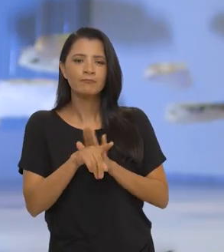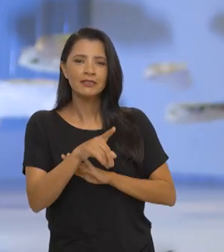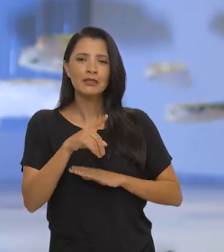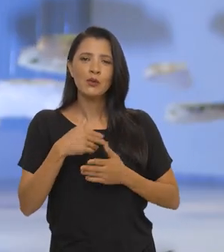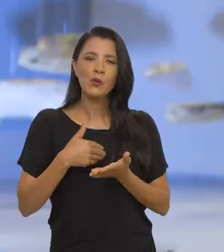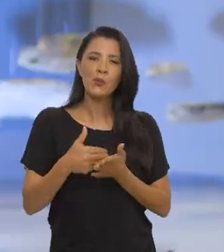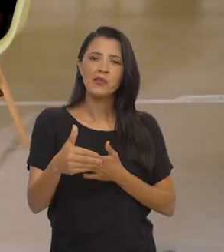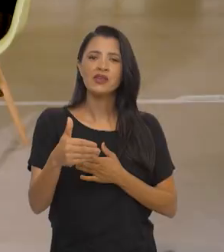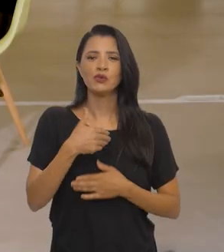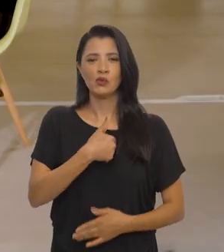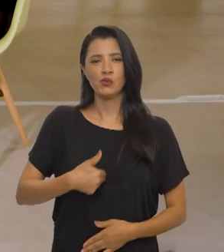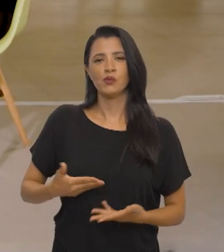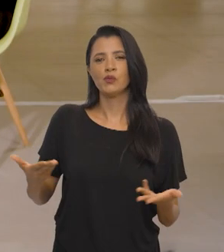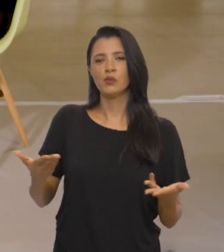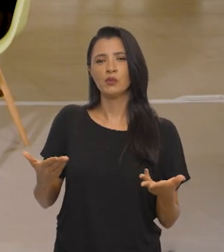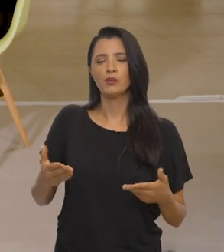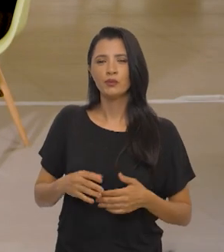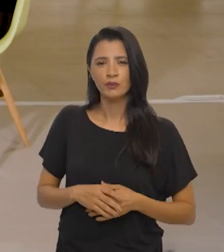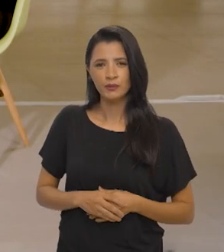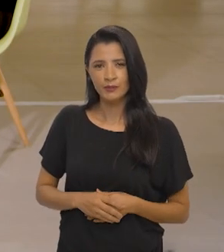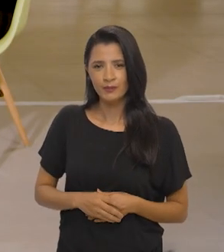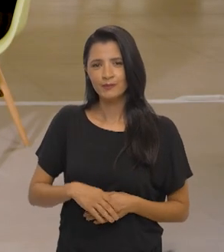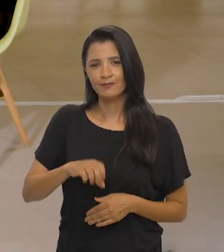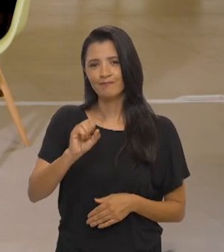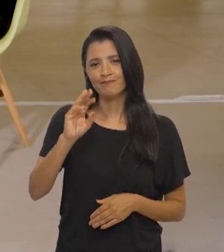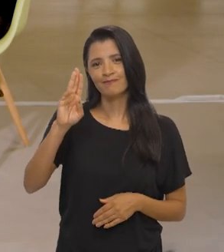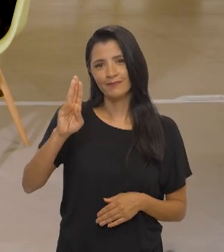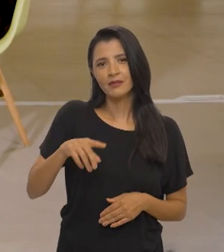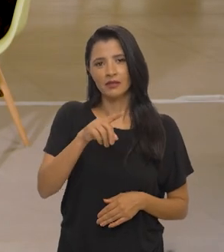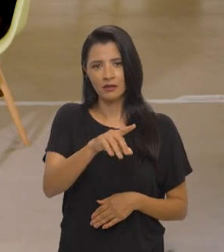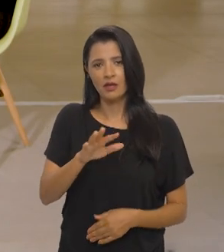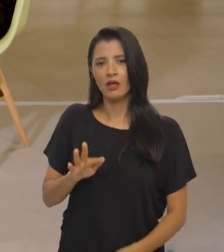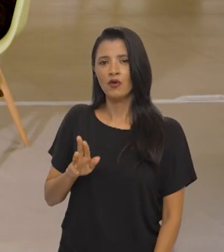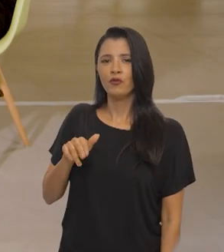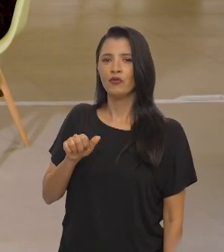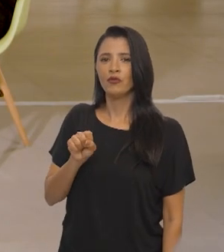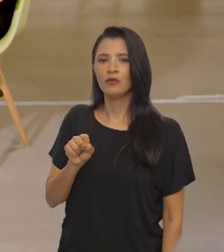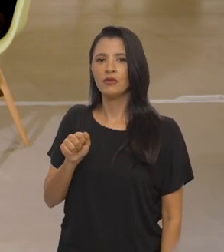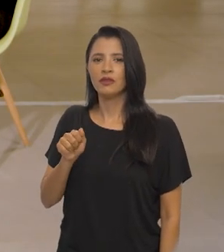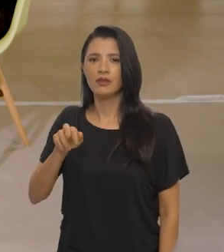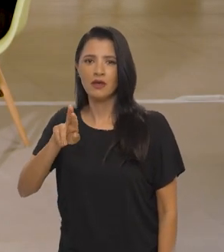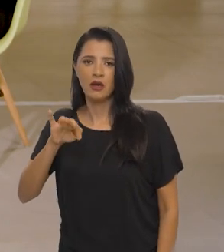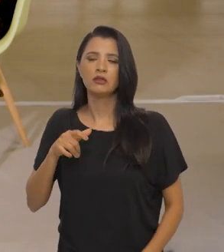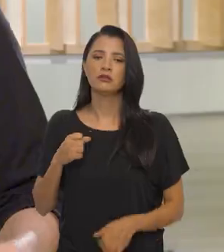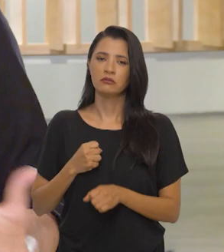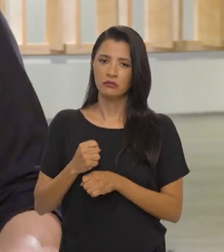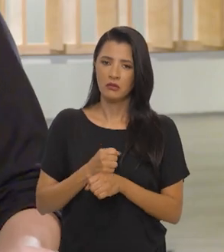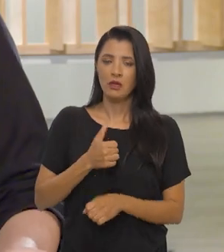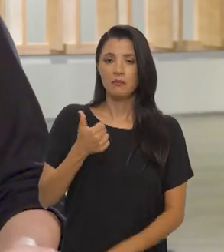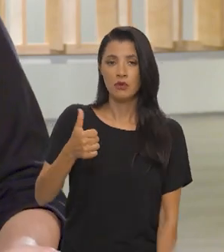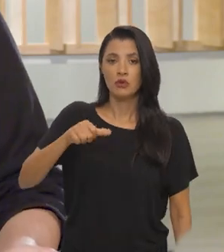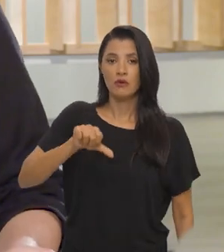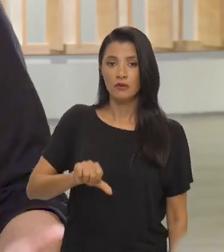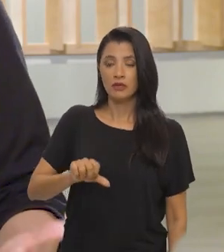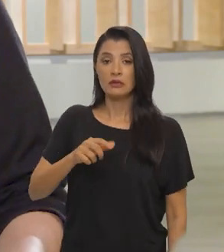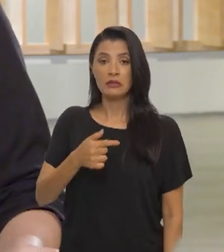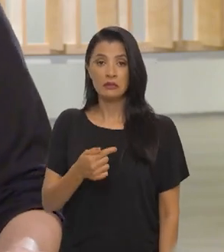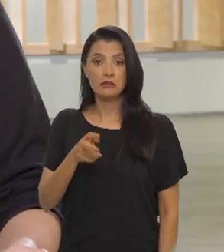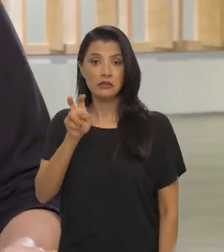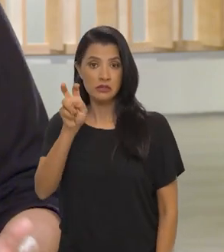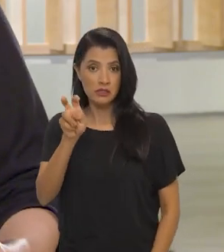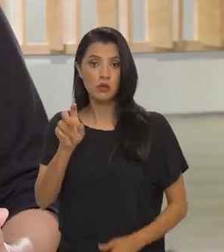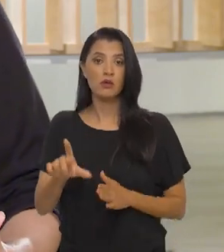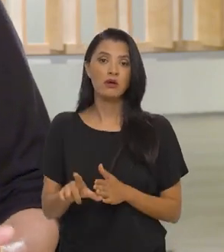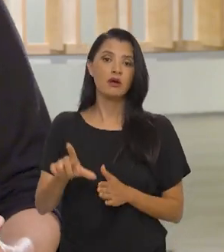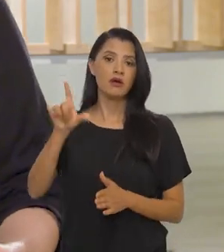quando chegou no início desse governo. Sim, é isso mesmo. A Funarte é uma instituição de 1975,